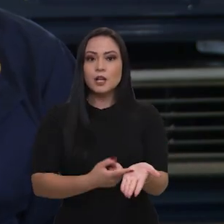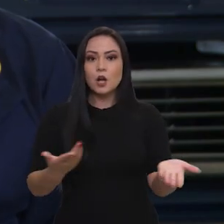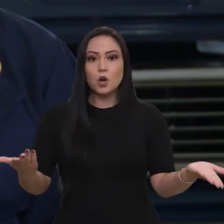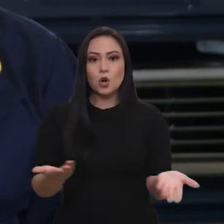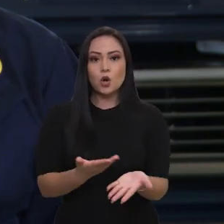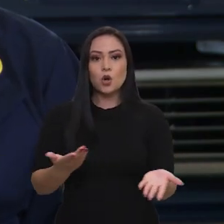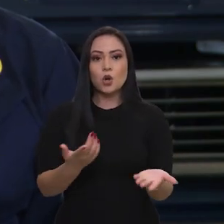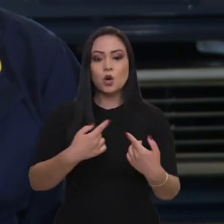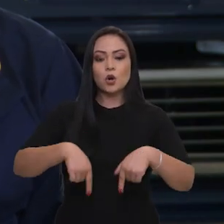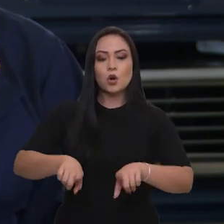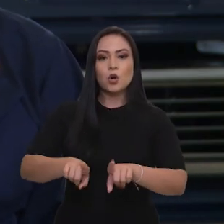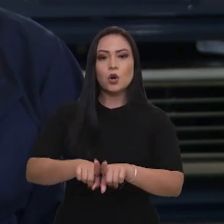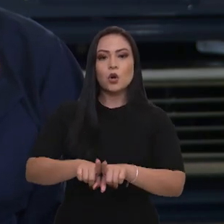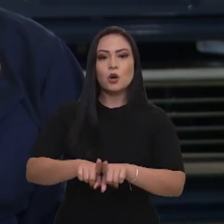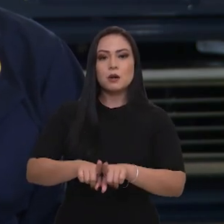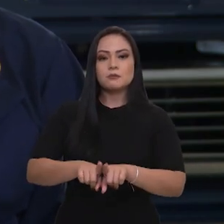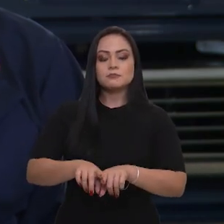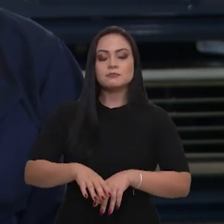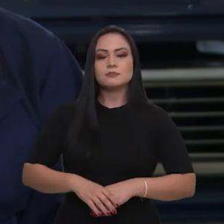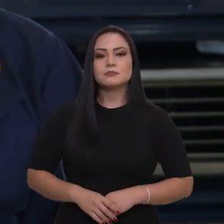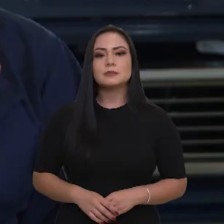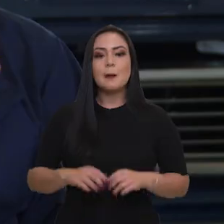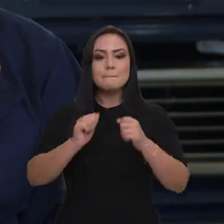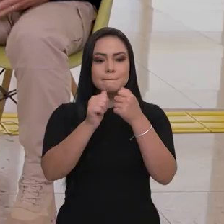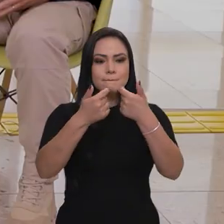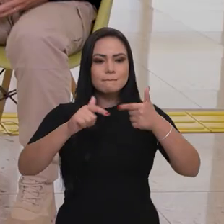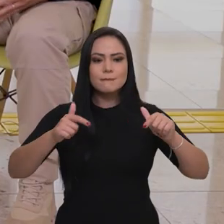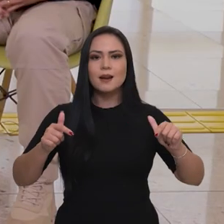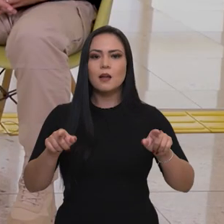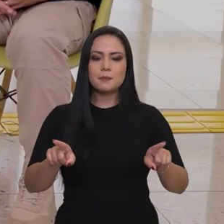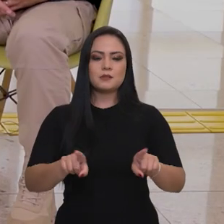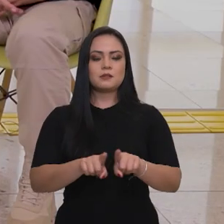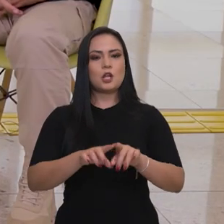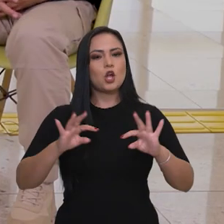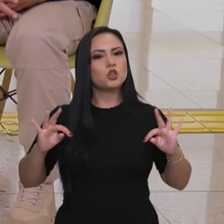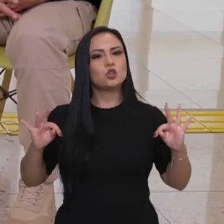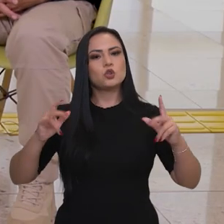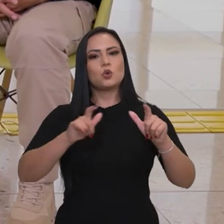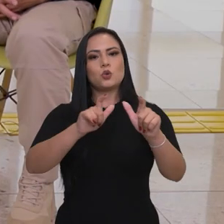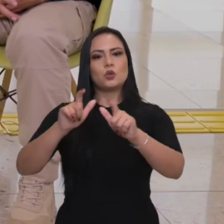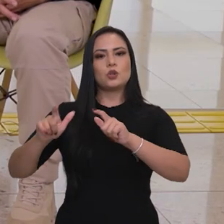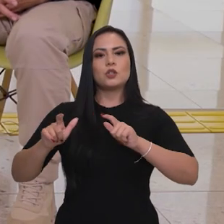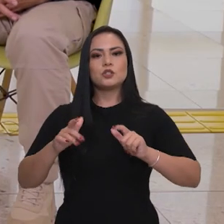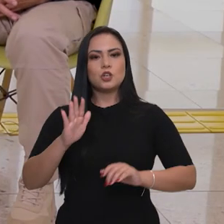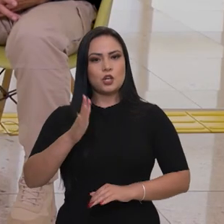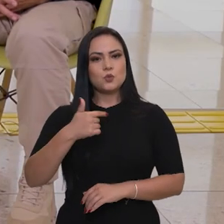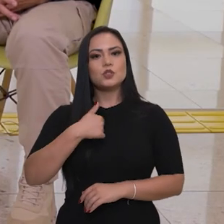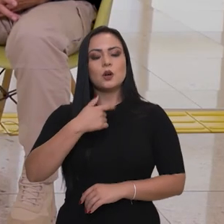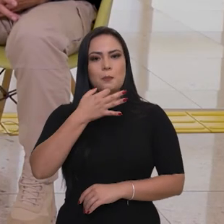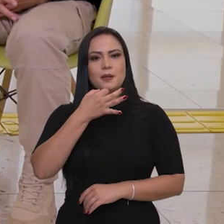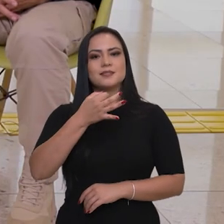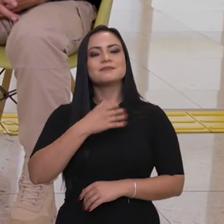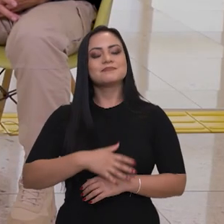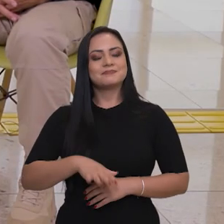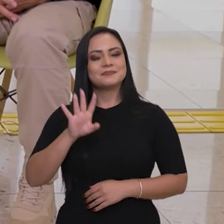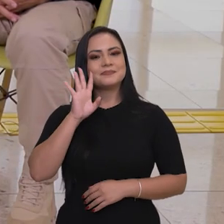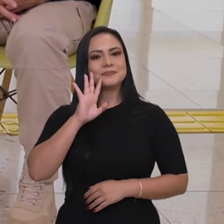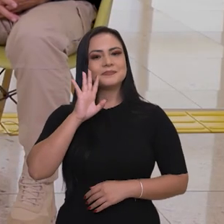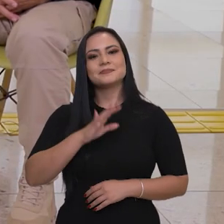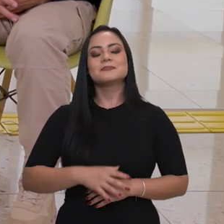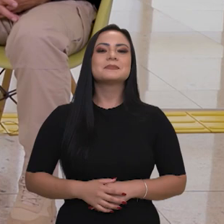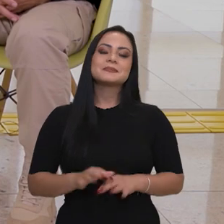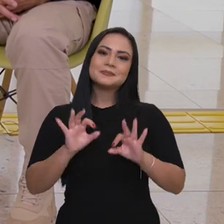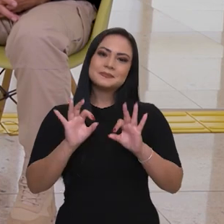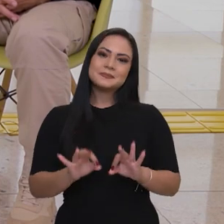se amplie para todas as unidades, como eu comentei. Muito legal, está certo. Gostaria de fazer alguma consideração